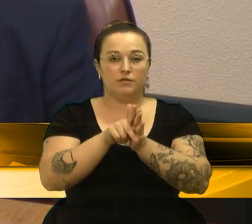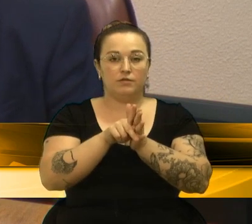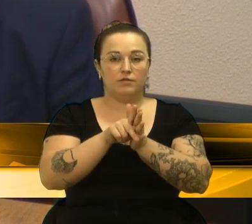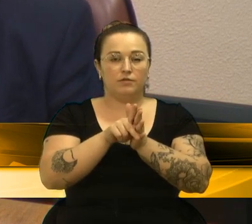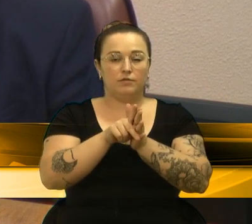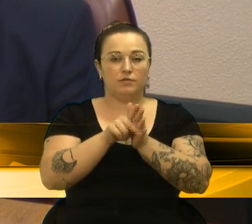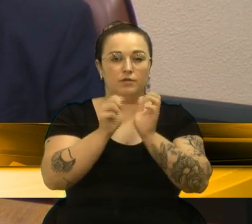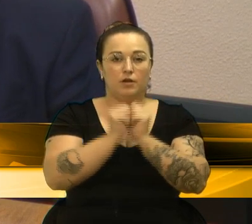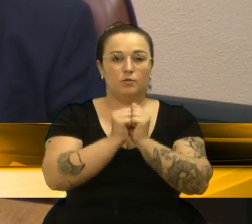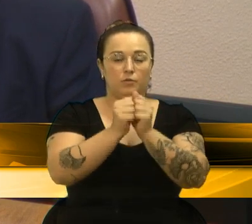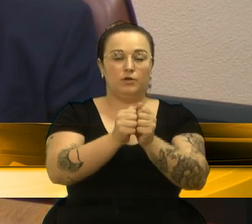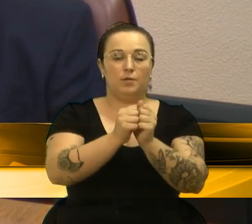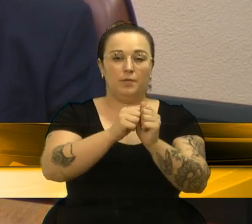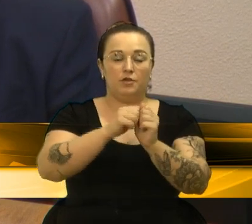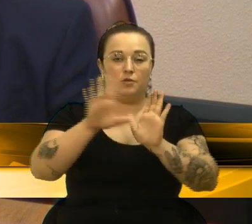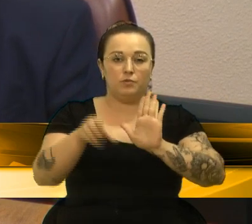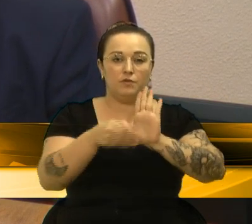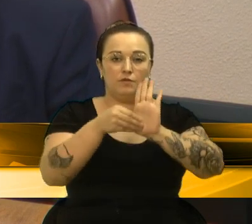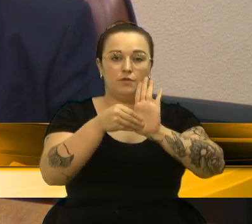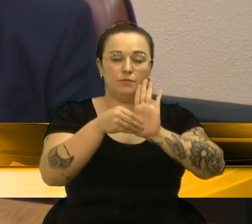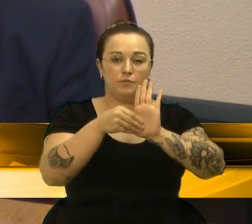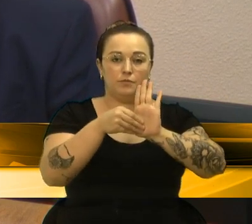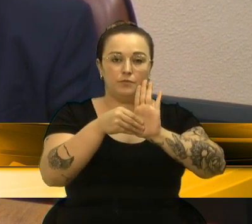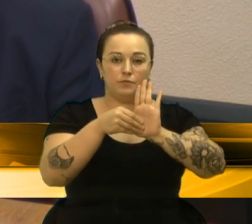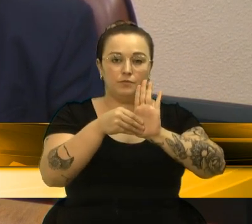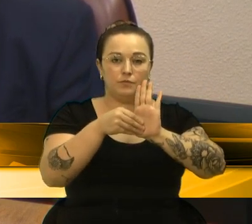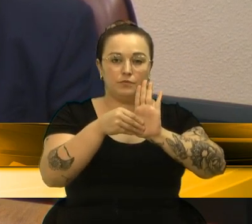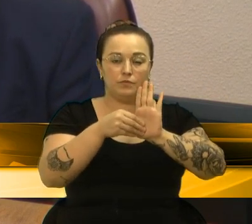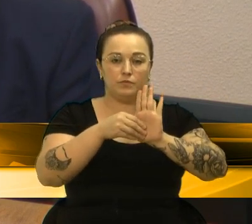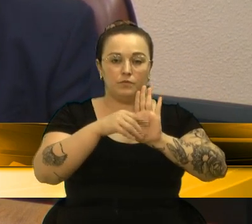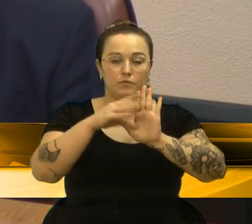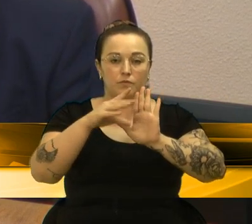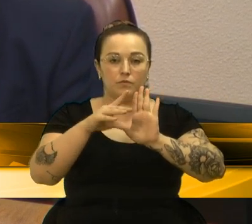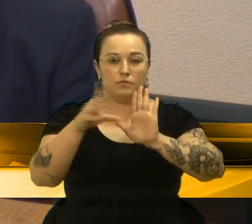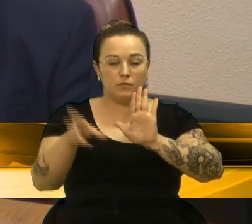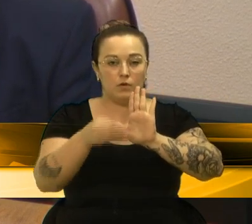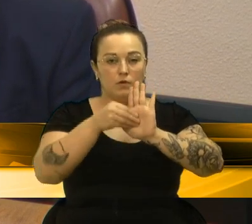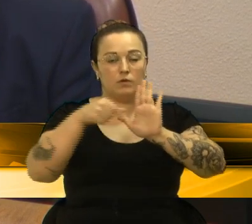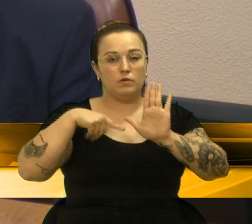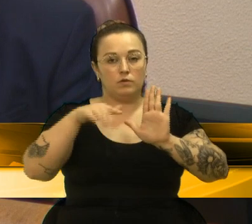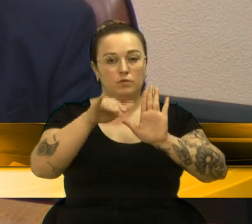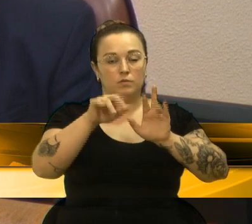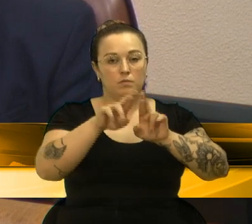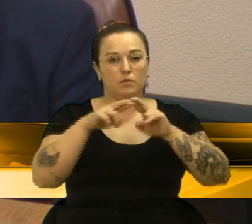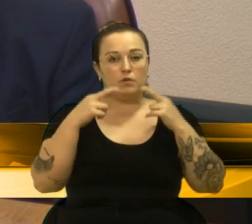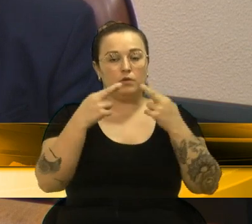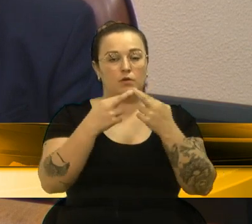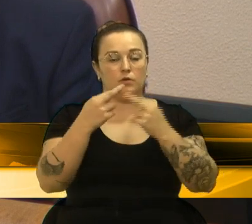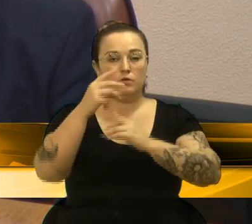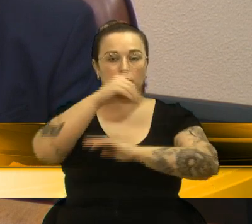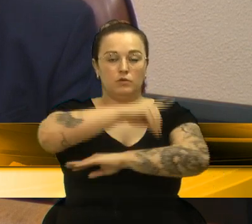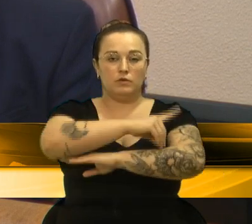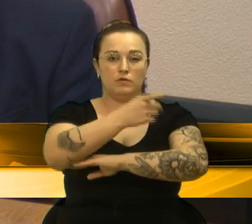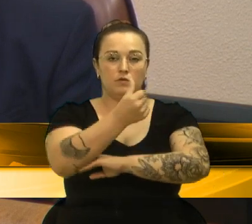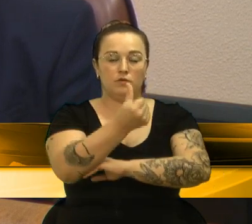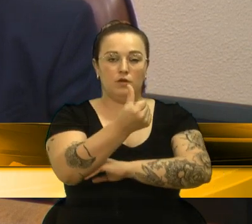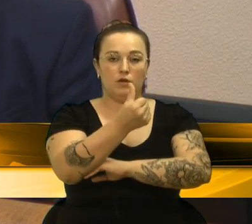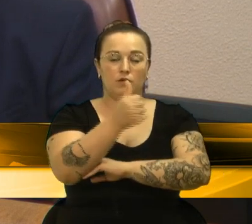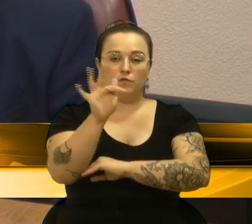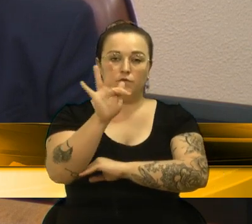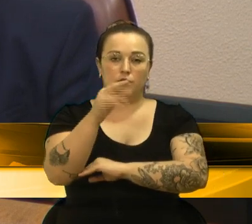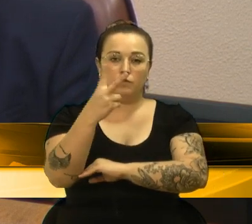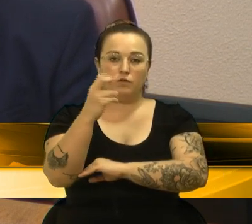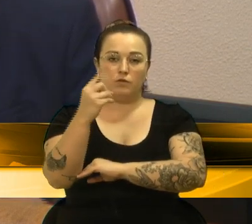juntamente com o artigo 28º do mesmo diploma, convocou o CMS para uma reunião extraordinária no dia 6 de 2 de 2019, ou seja, com